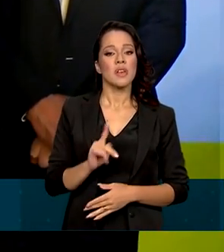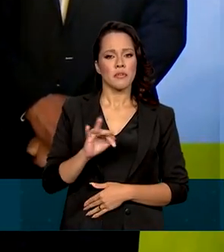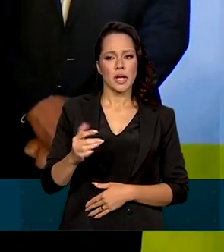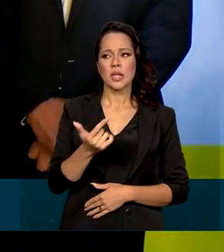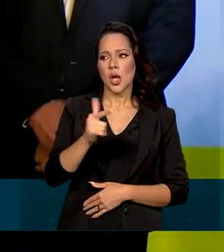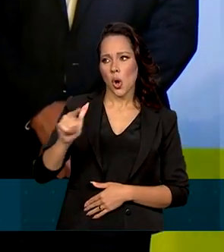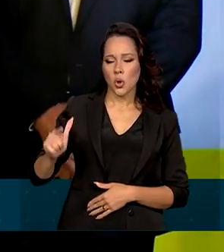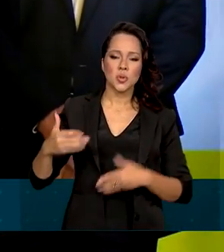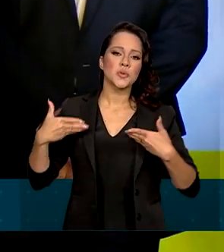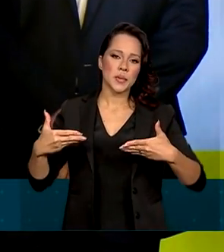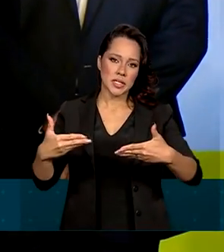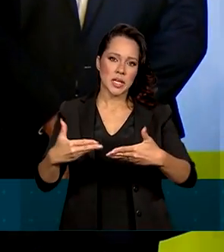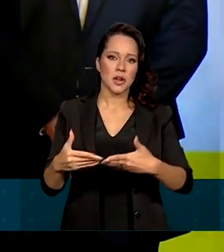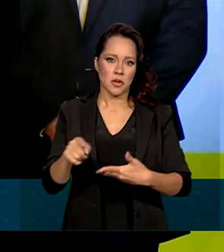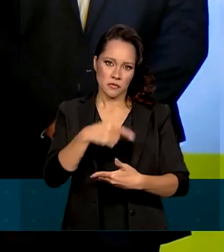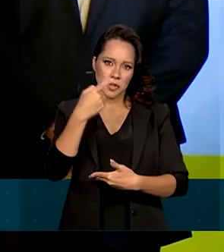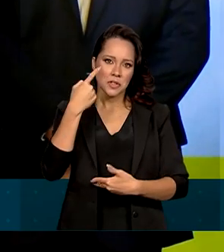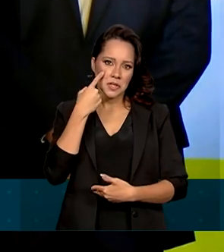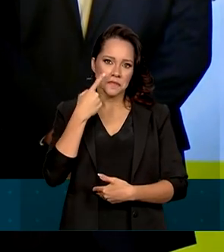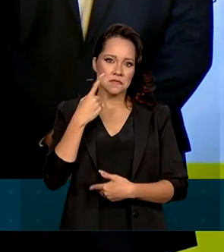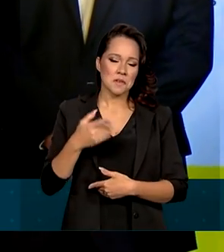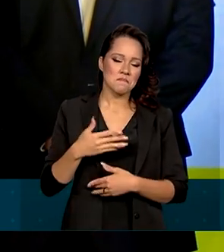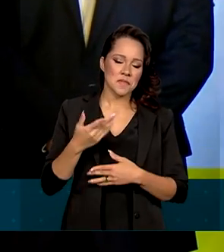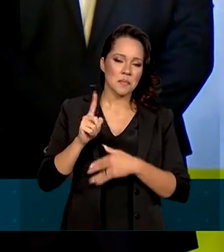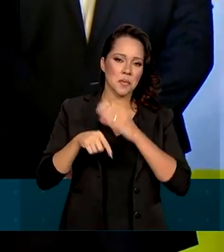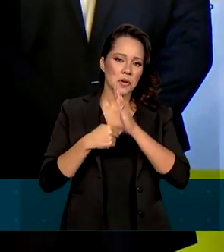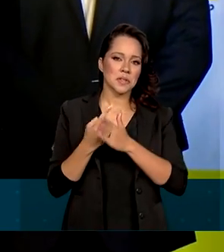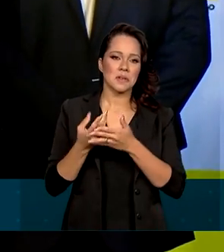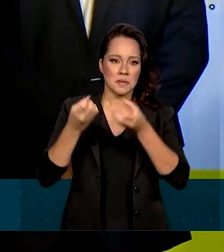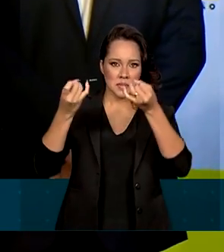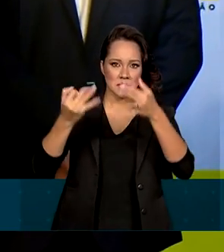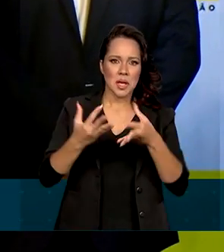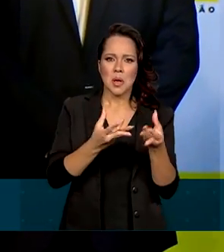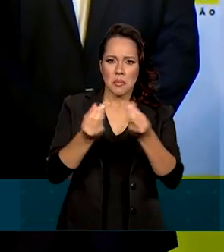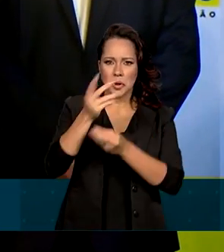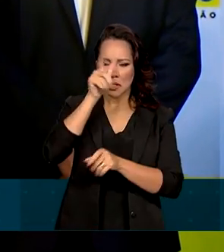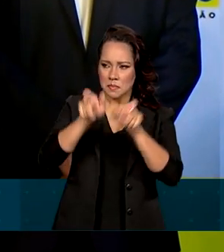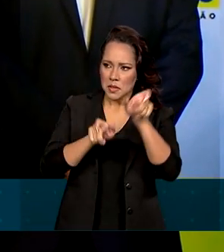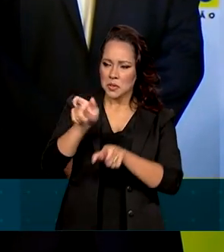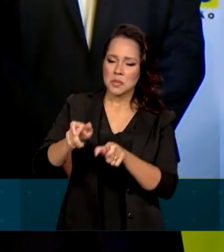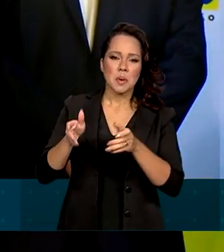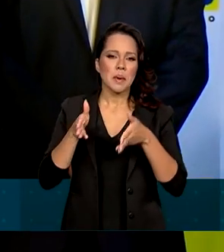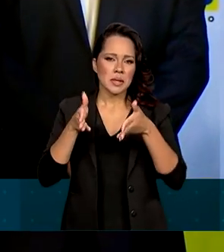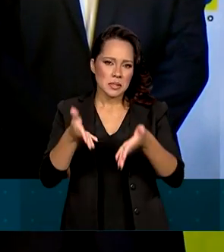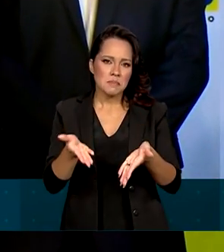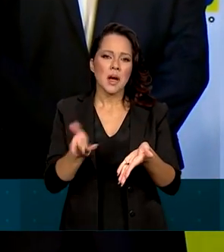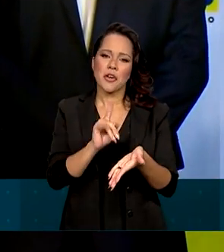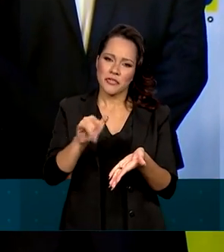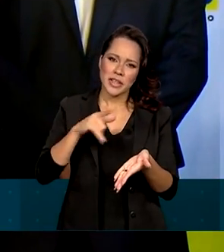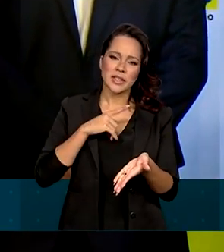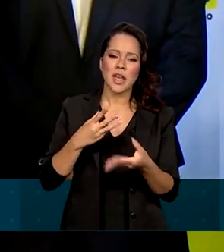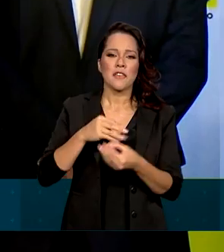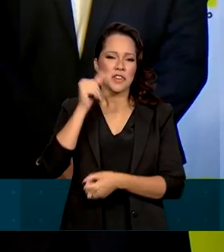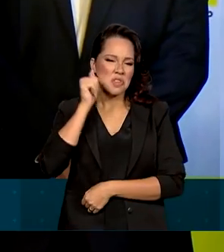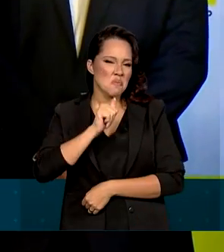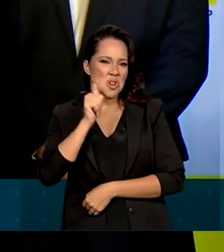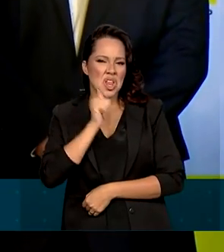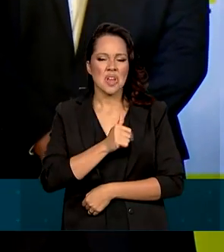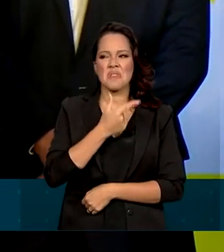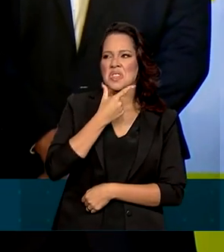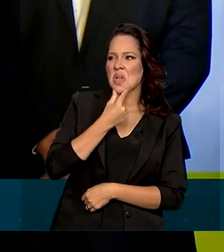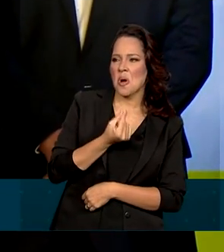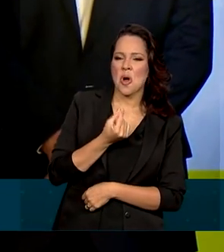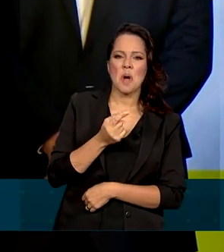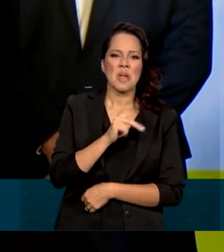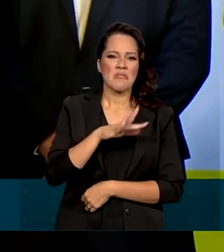outros ministérios e vocês vão ver que nós vamos colocar, sabe, muita gente para participar. Vai ter mulher, vai ter homem,